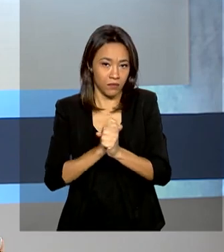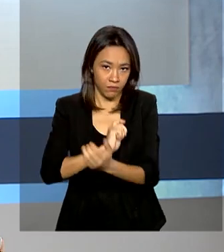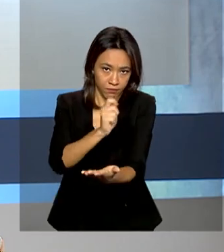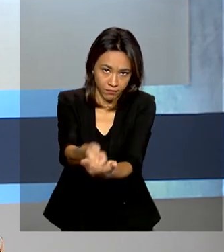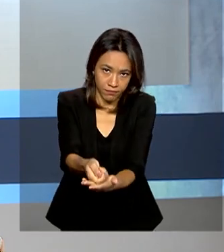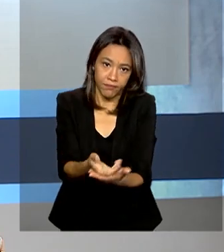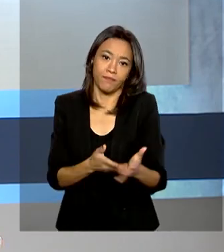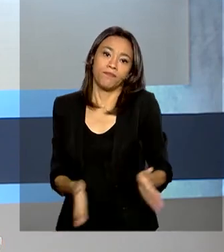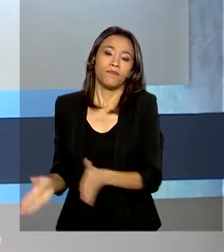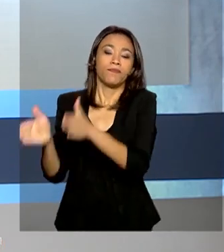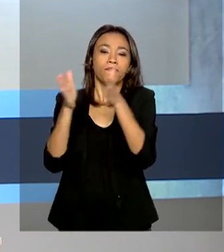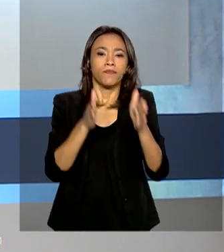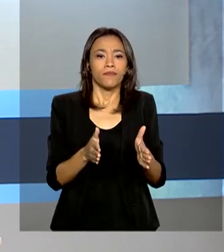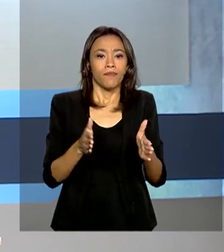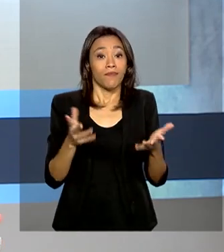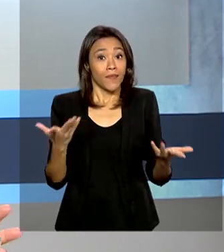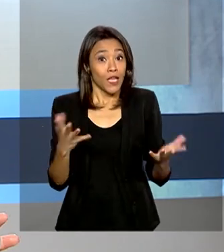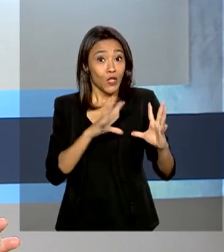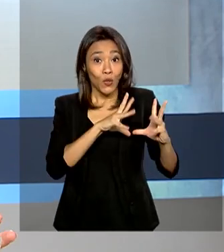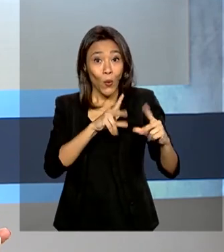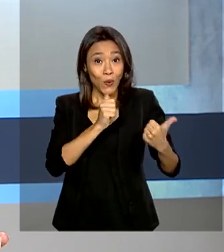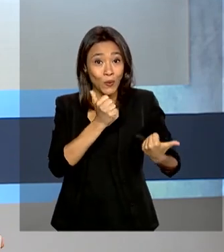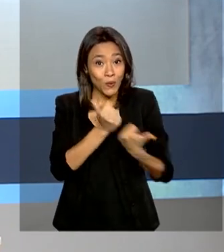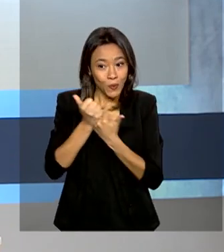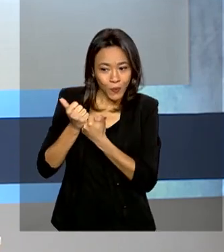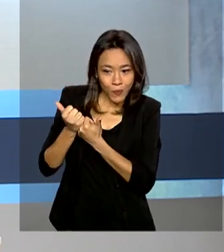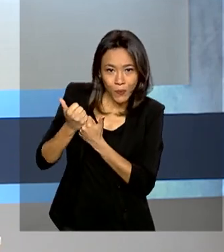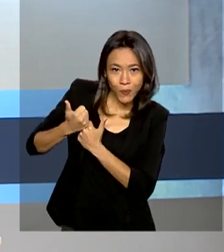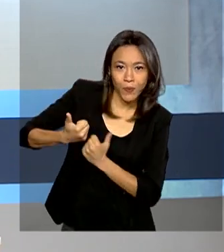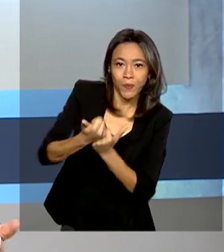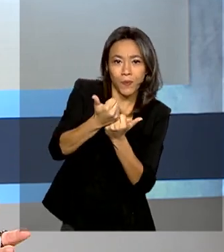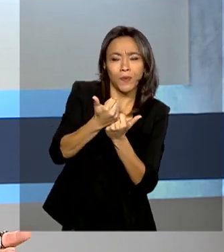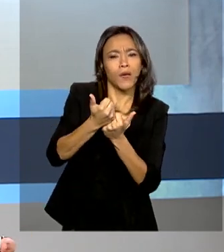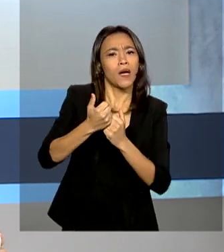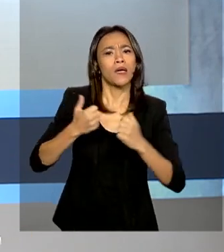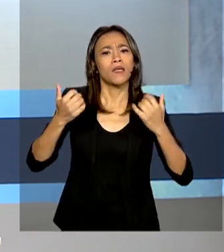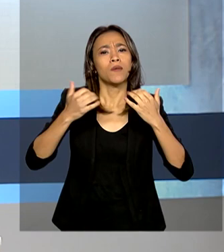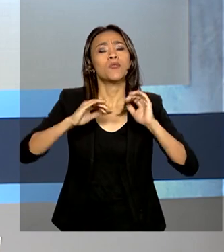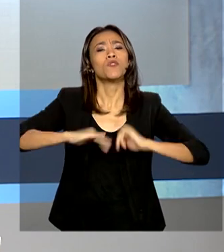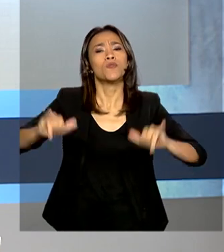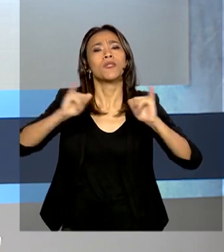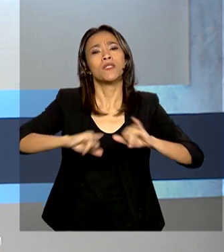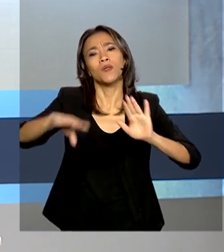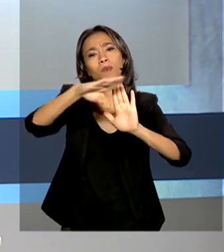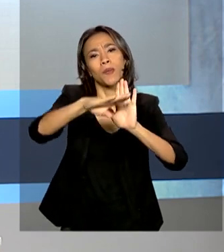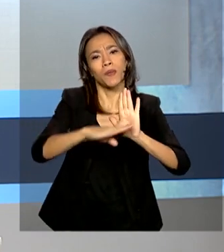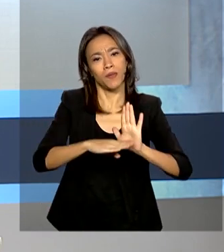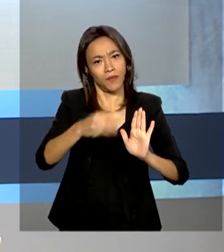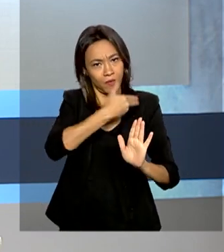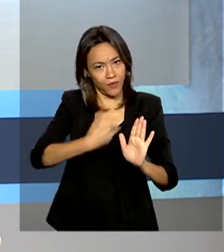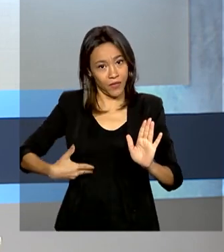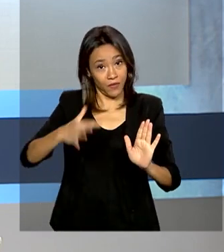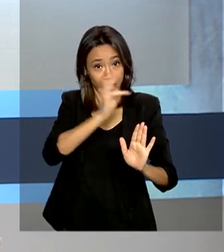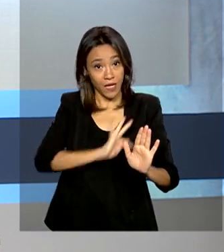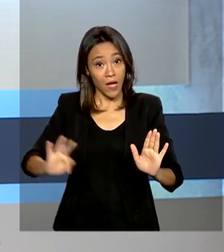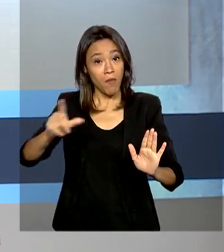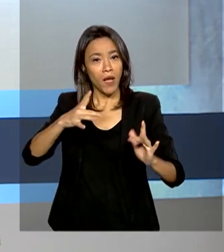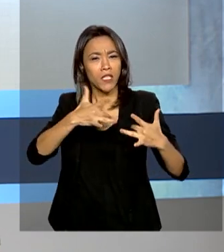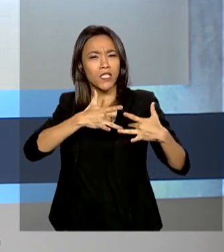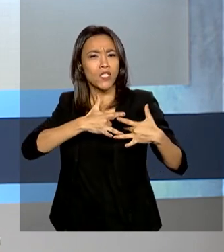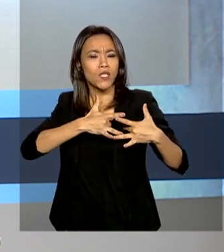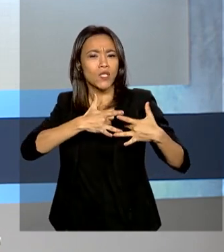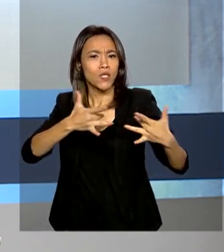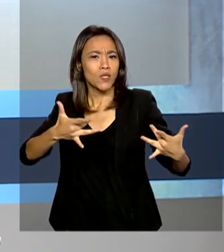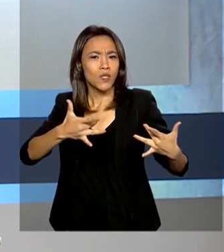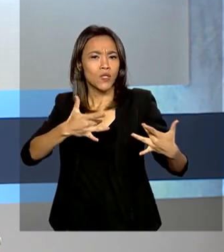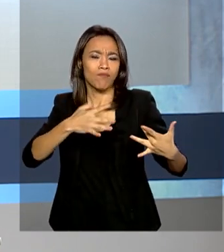Todos por Todos, uma campanha do governo federal para incentivar a solidariedade. Empresas que querem ajudar no